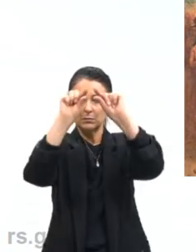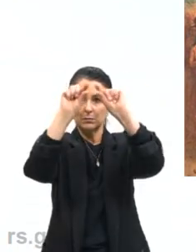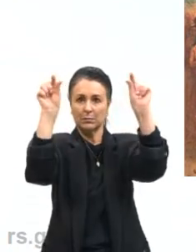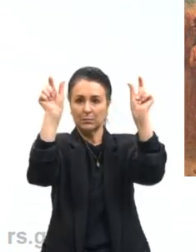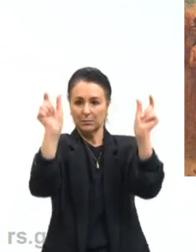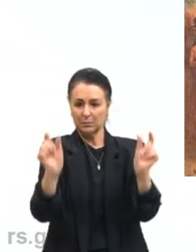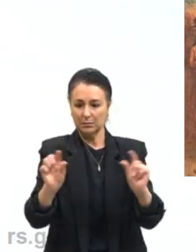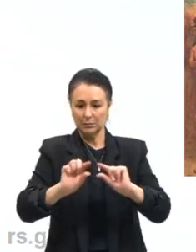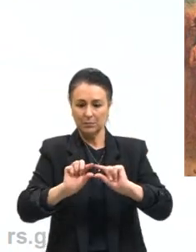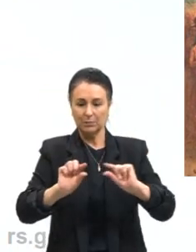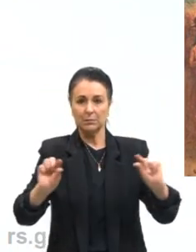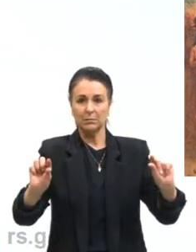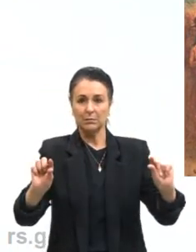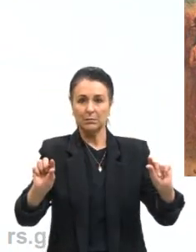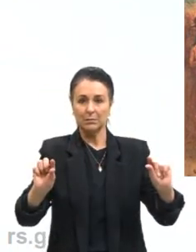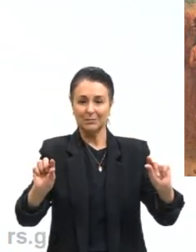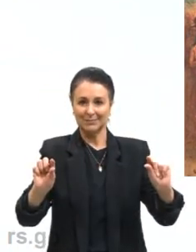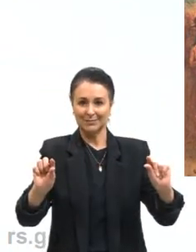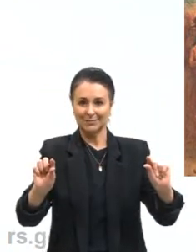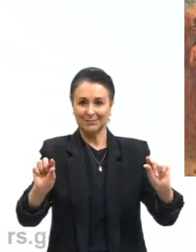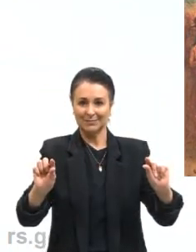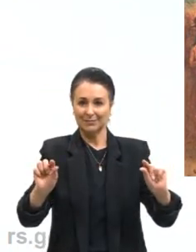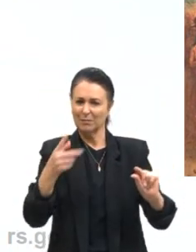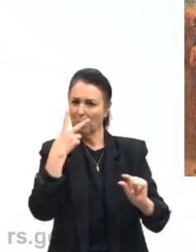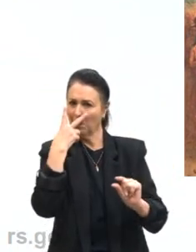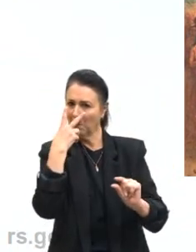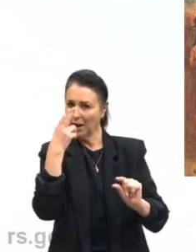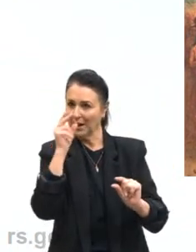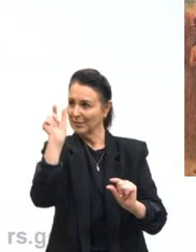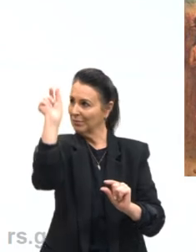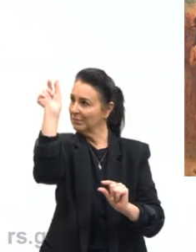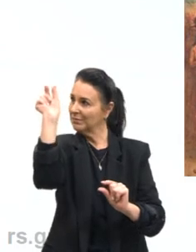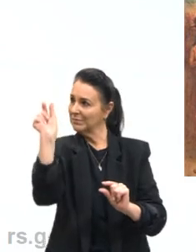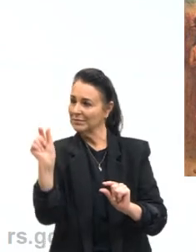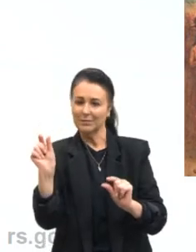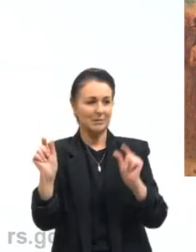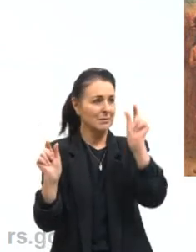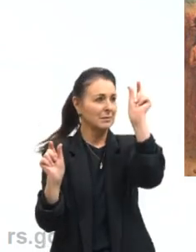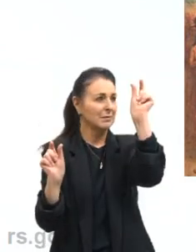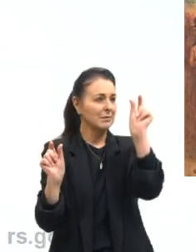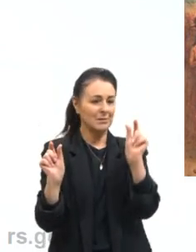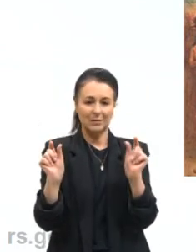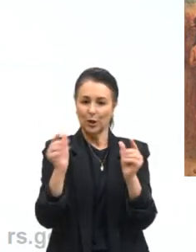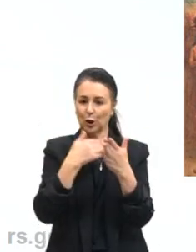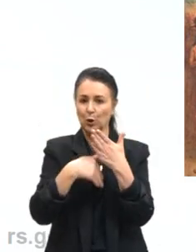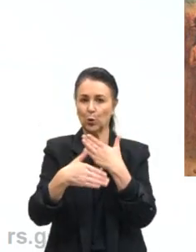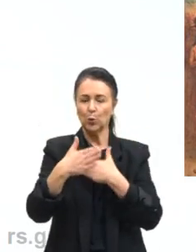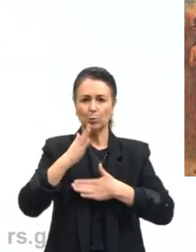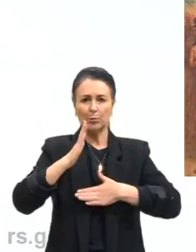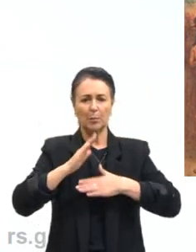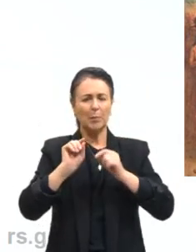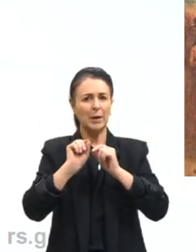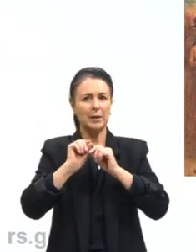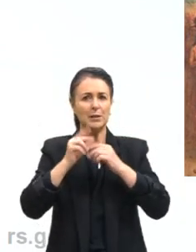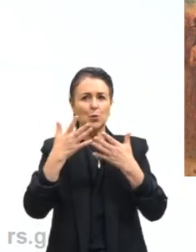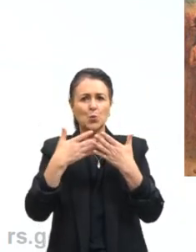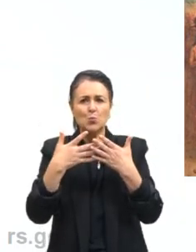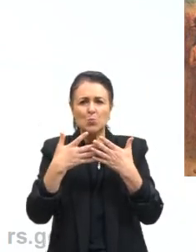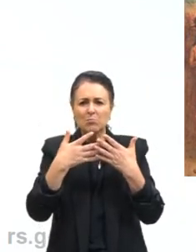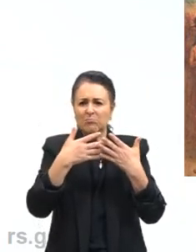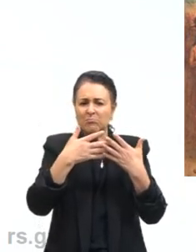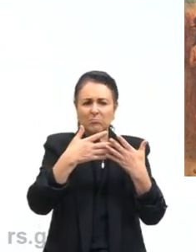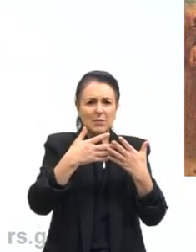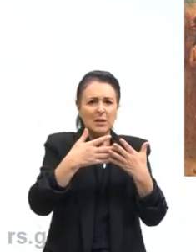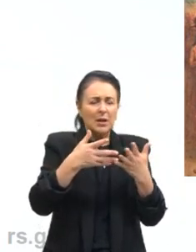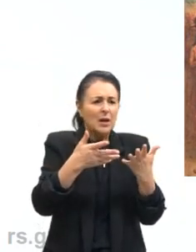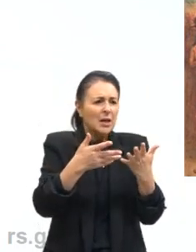por toda a borda da imagem, ela é construída com cenas. Deixando